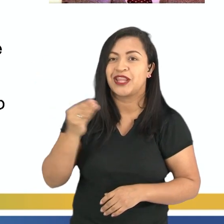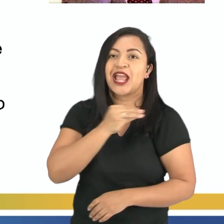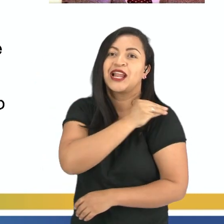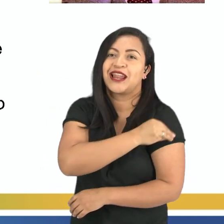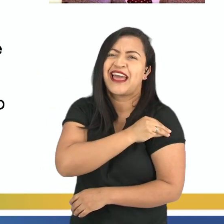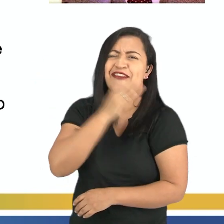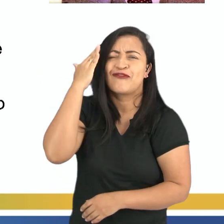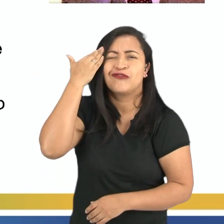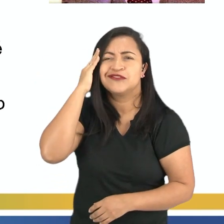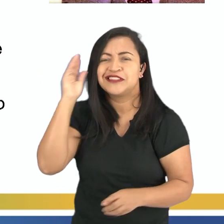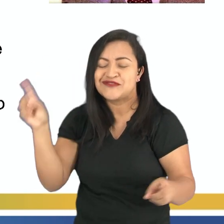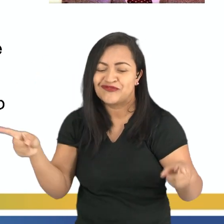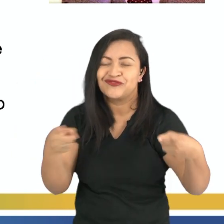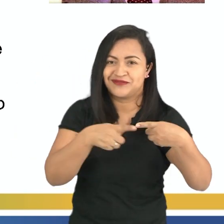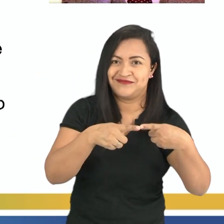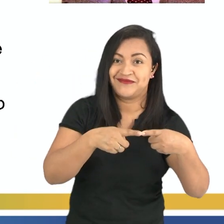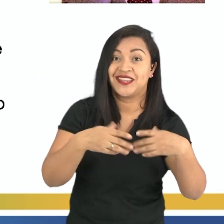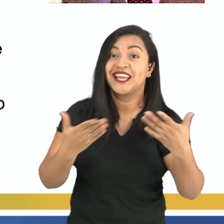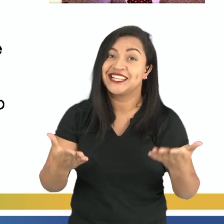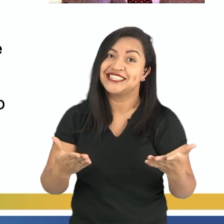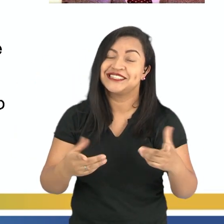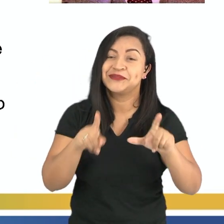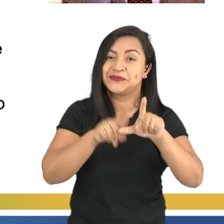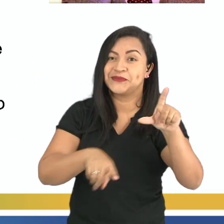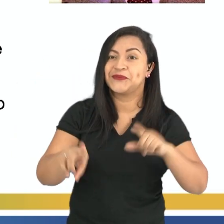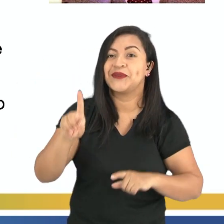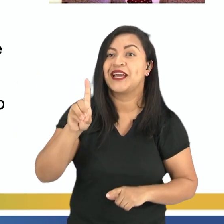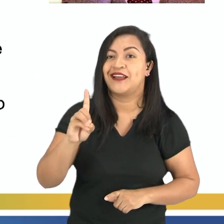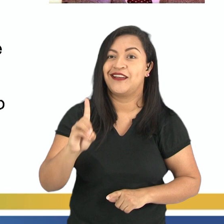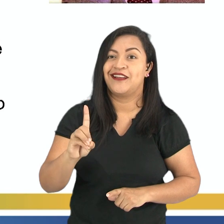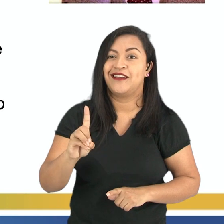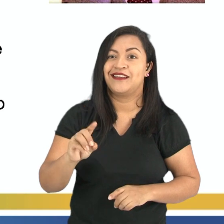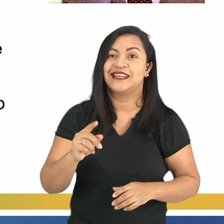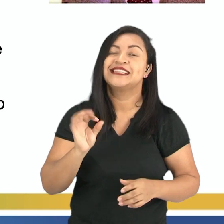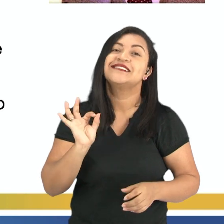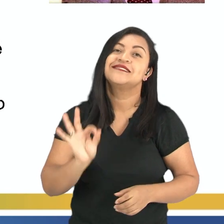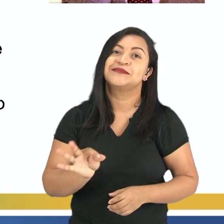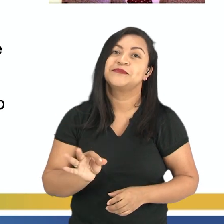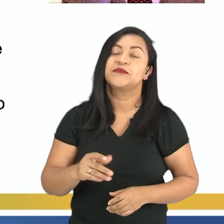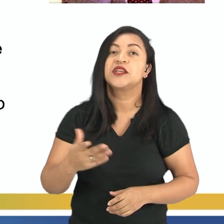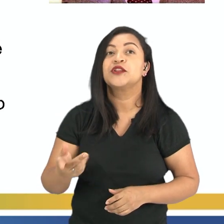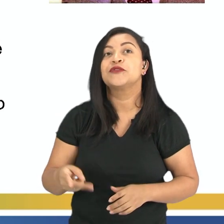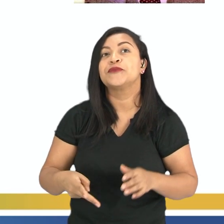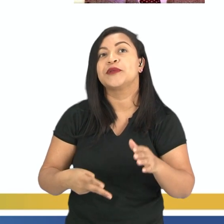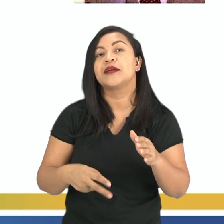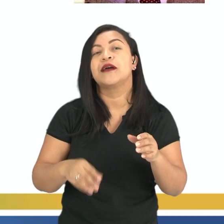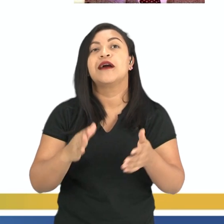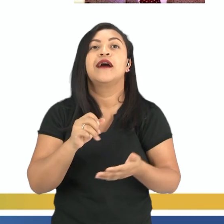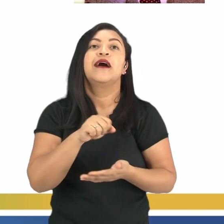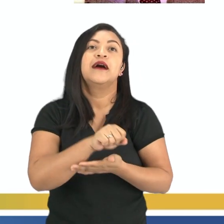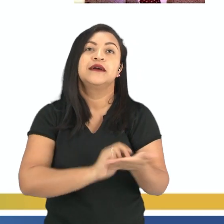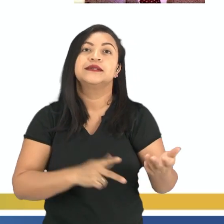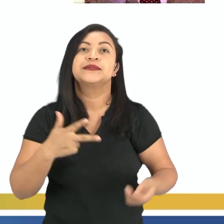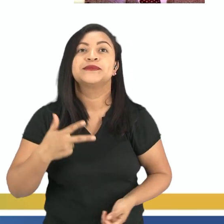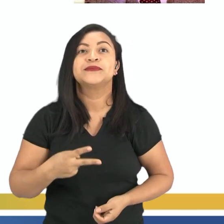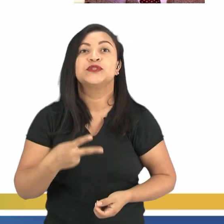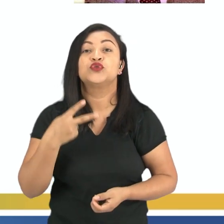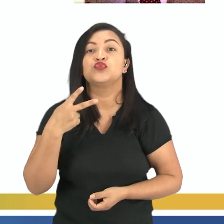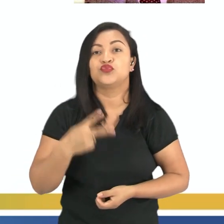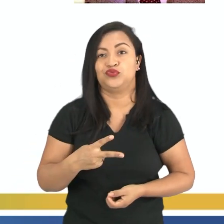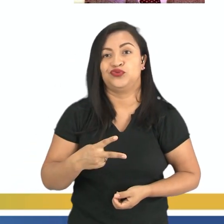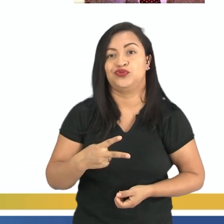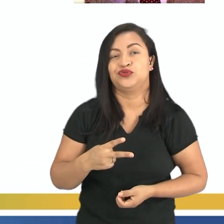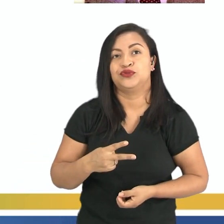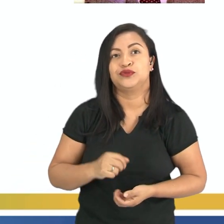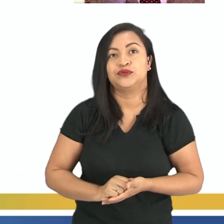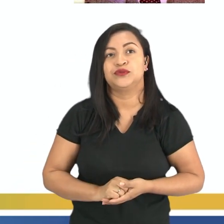Então o nosso gabarito é a letra D. Tudo bem? Agora vamos para a questão número 2. Os gêneros